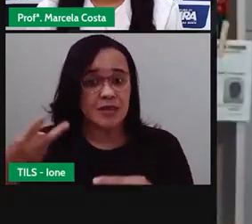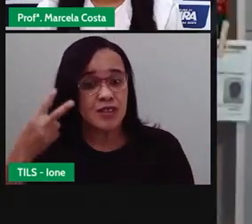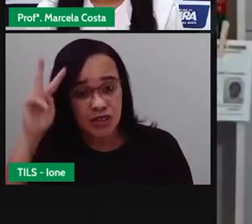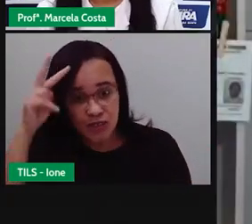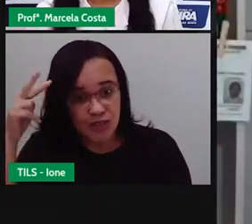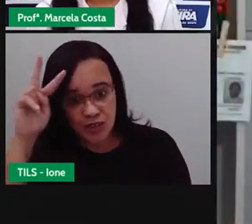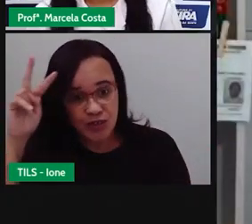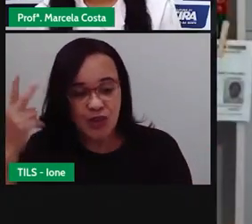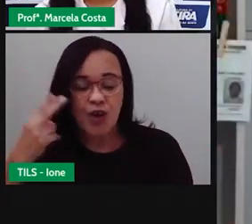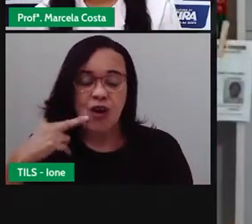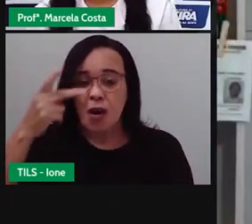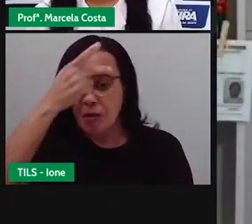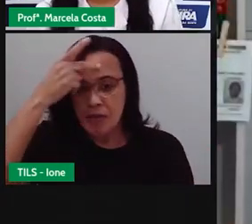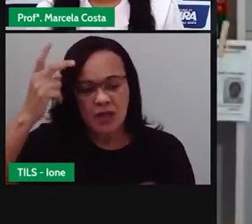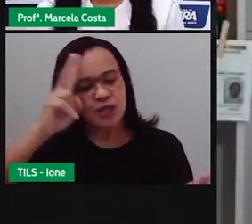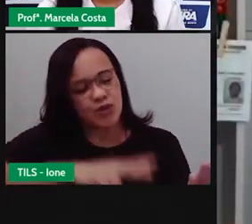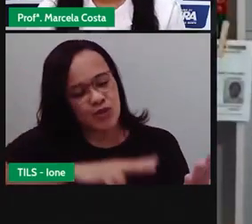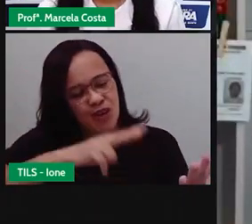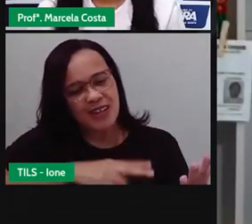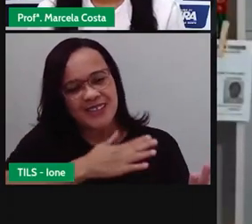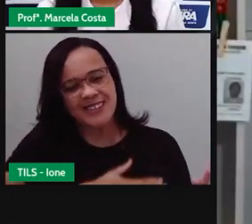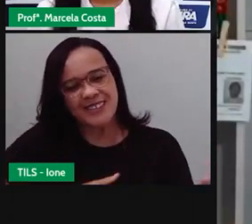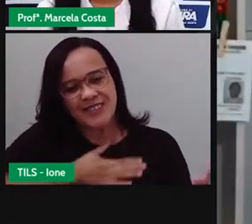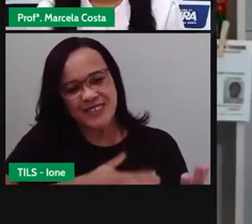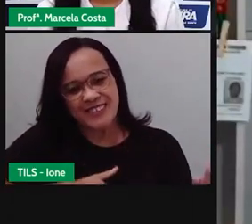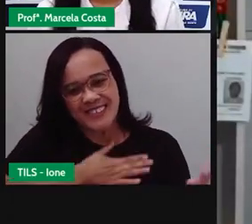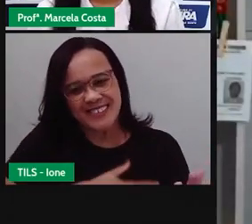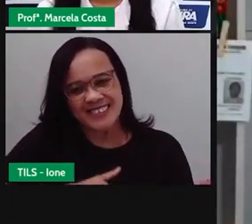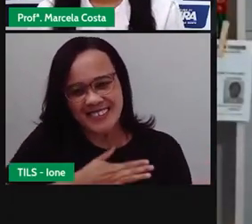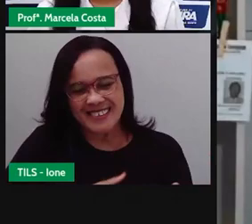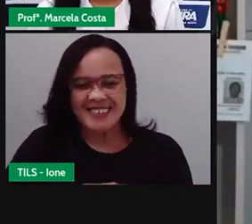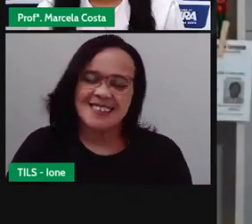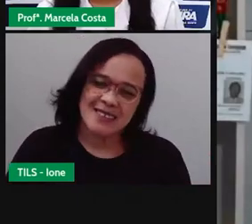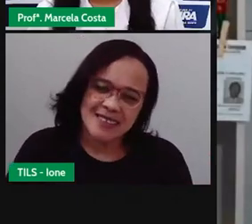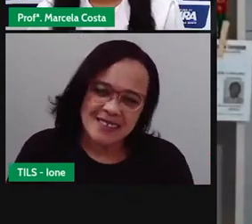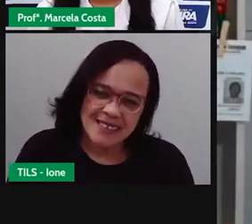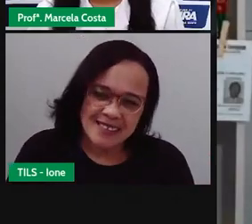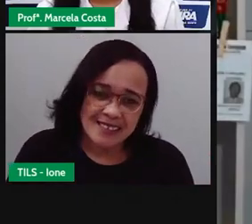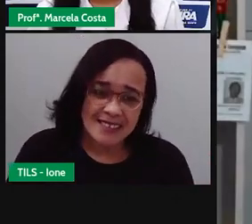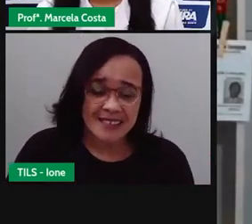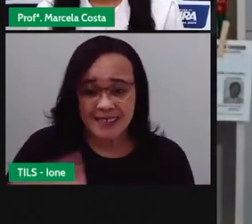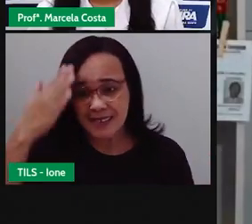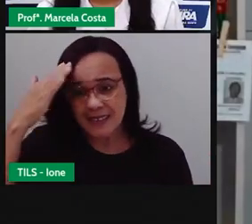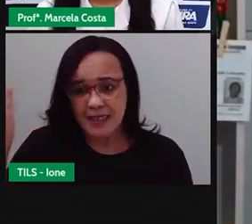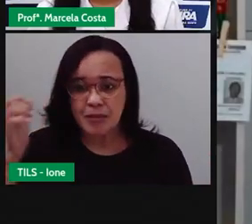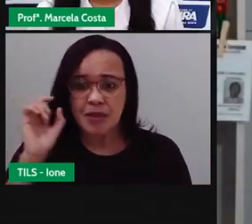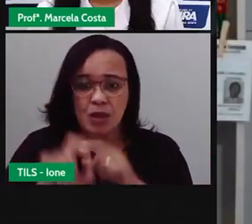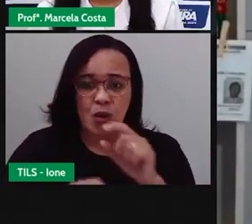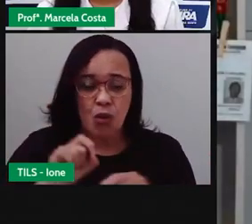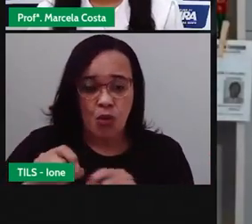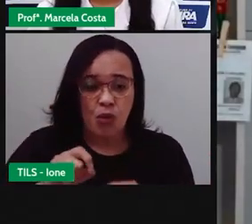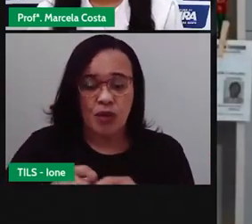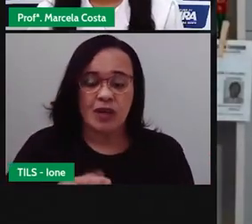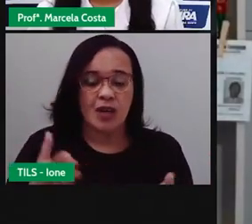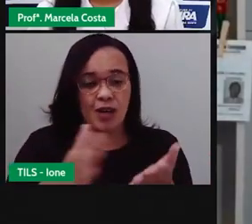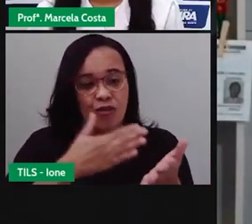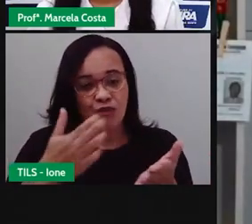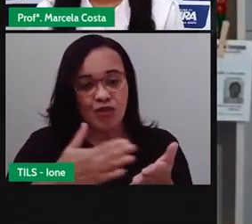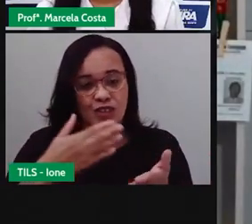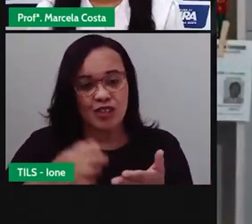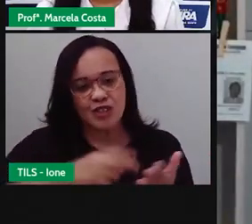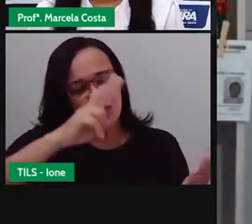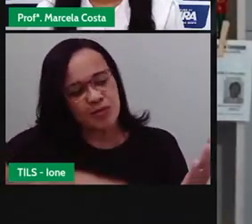Com nossos antepassados, uma falta do saber, que vez em quando trazia um colhetinho pra ler, com a